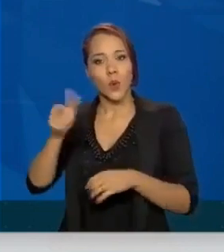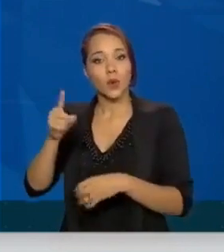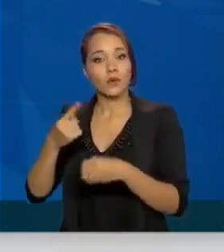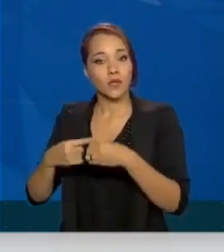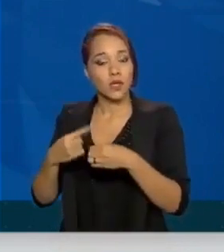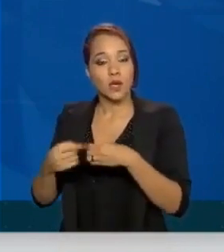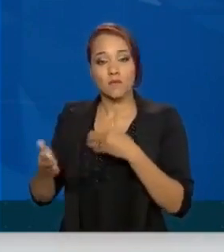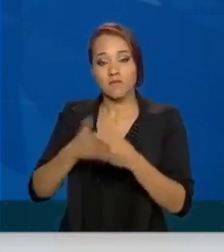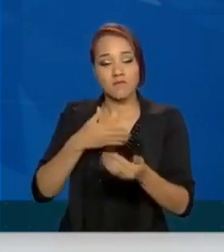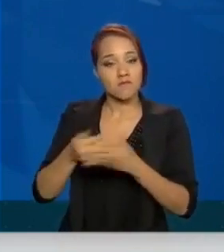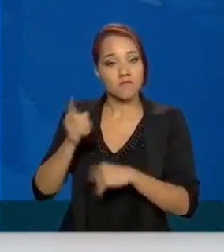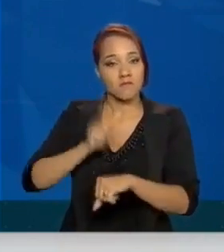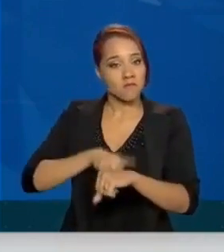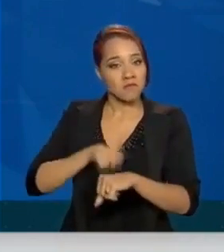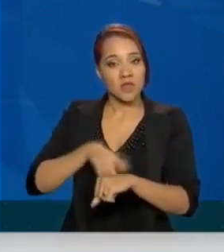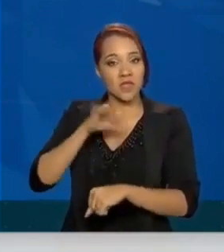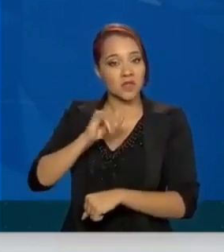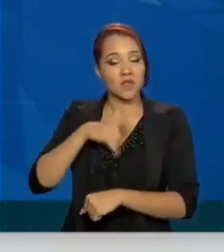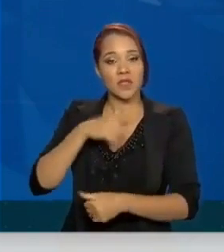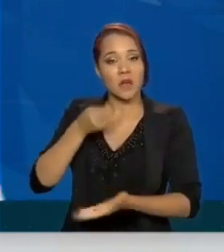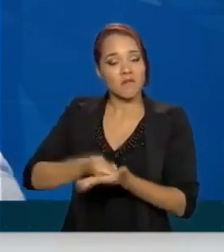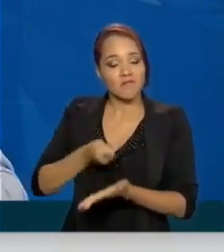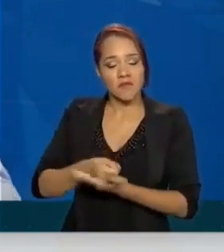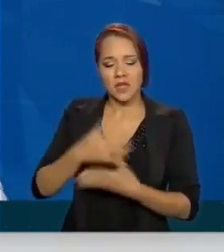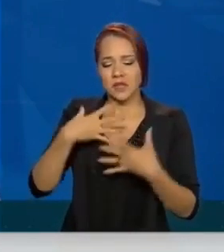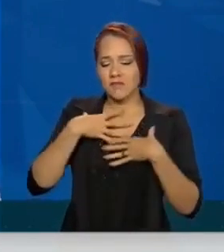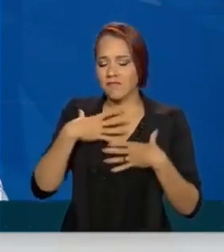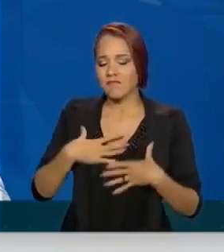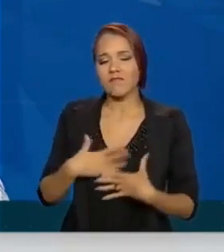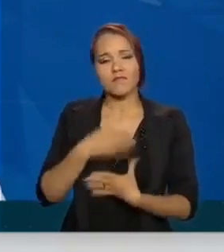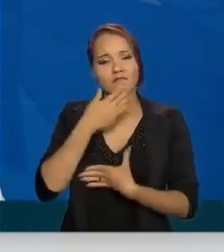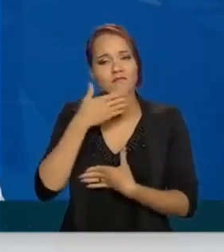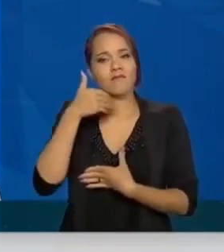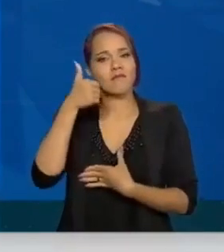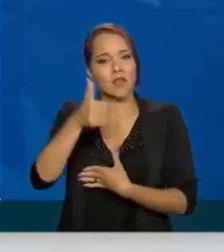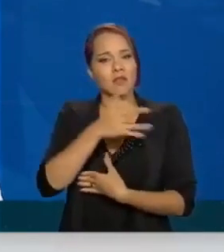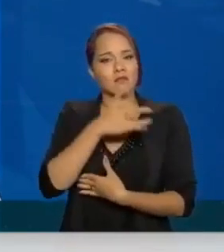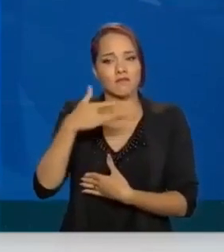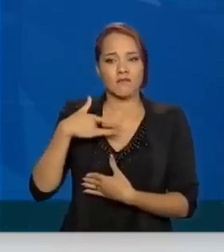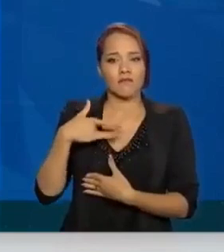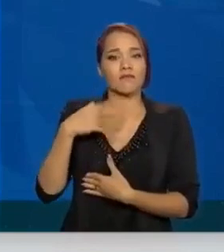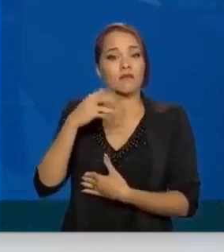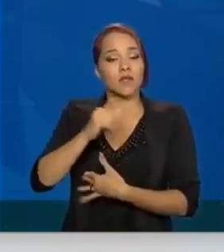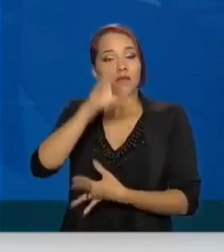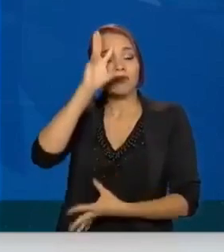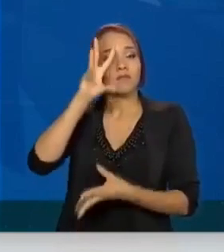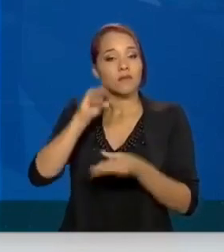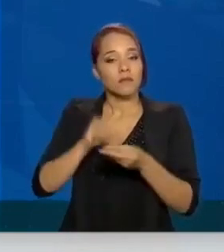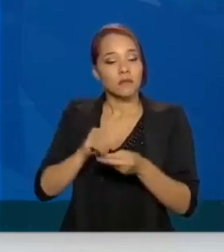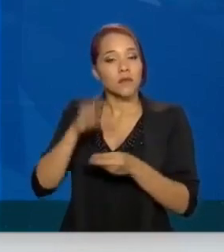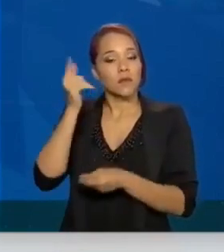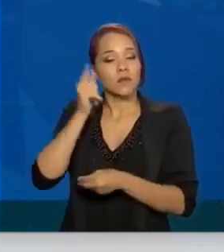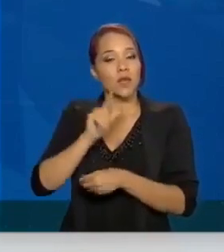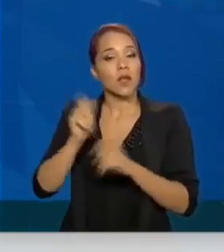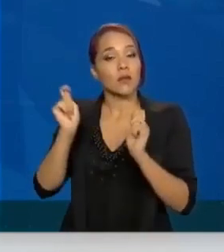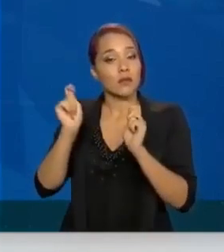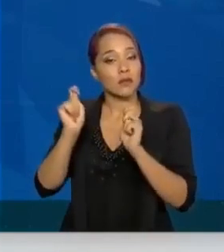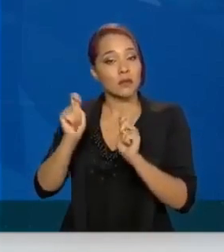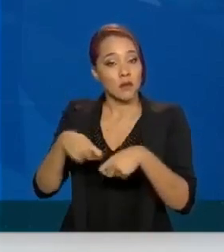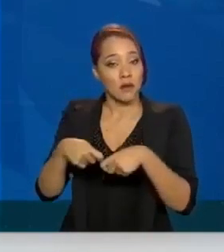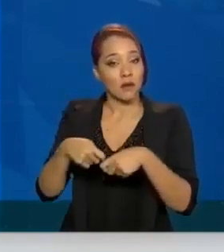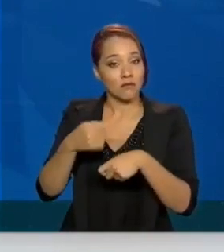momento, se você está rígido, se você está bem de saúde, se você, enfim, se você entende que você está apto a